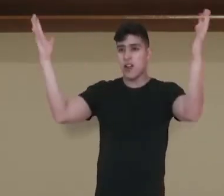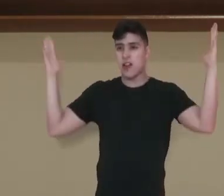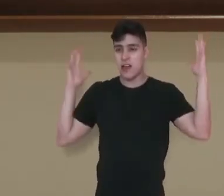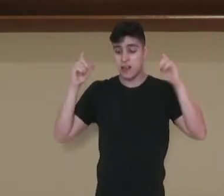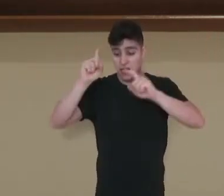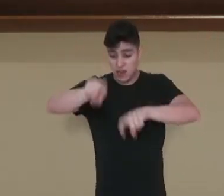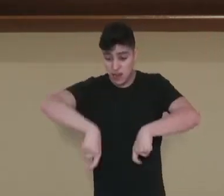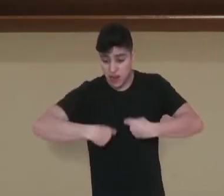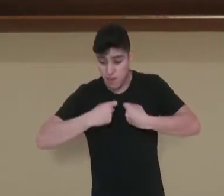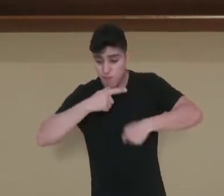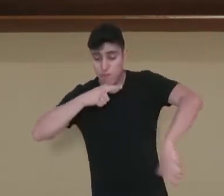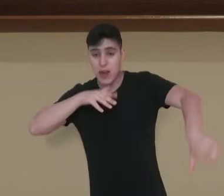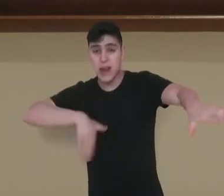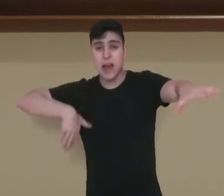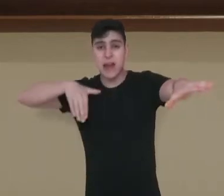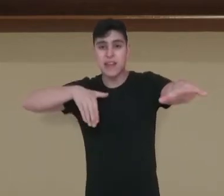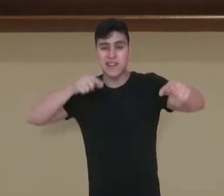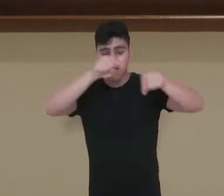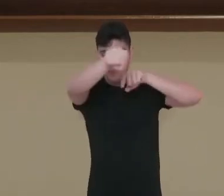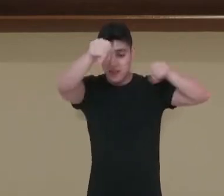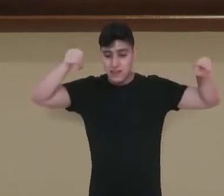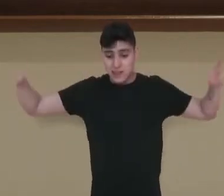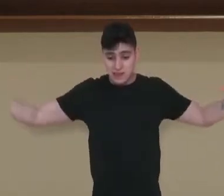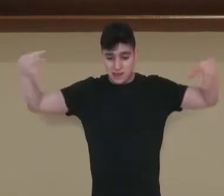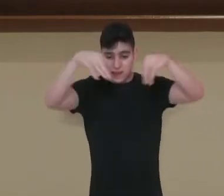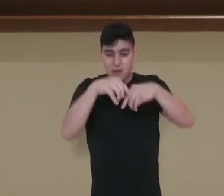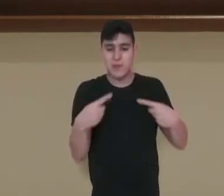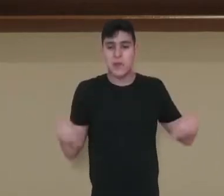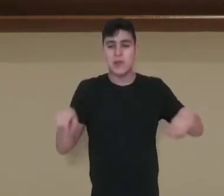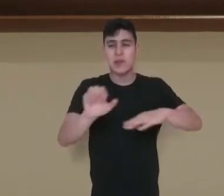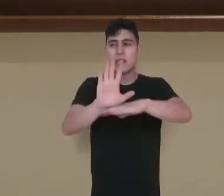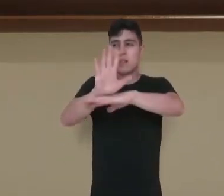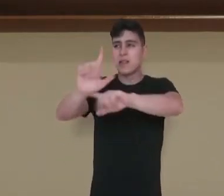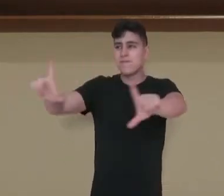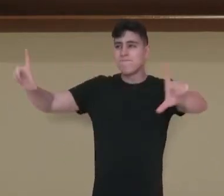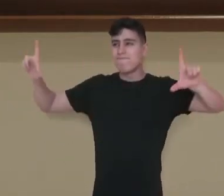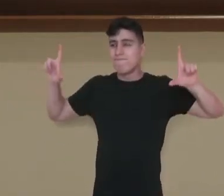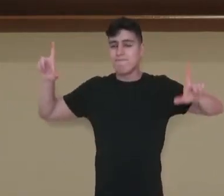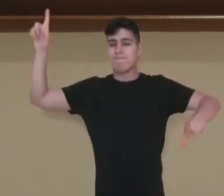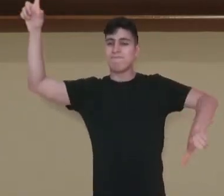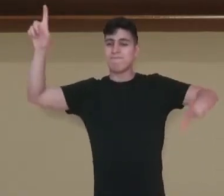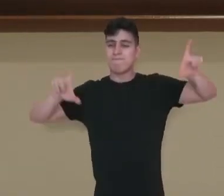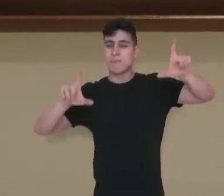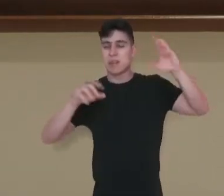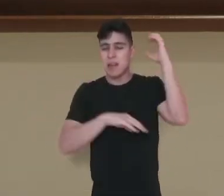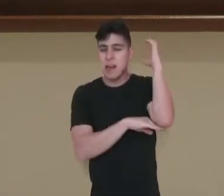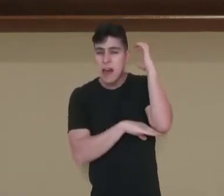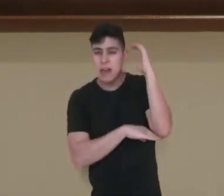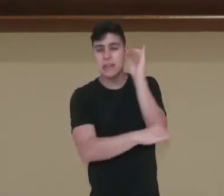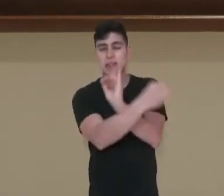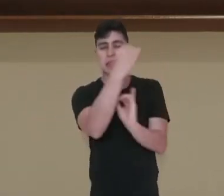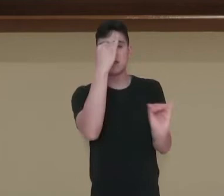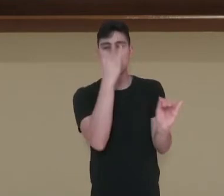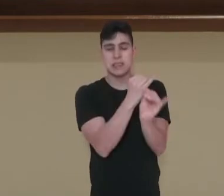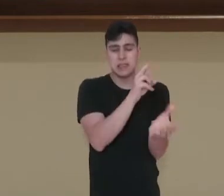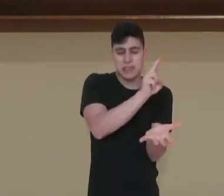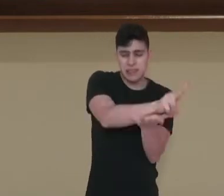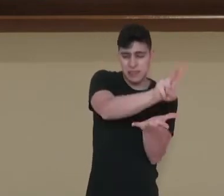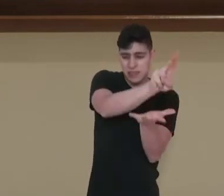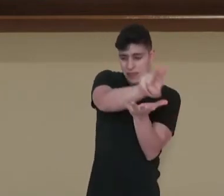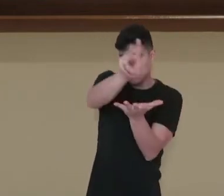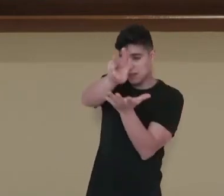Hoje, essas sonoridades são exploradas na música, no cinema, na televisão, nas rádios, na internet e em outras